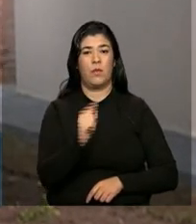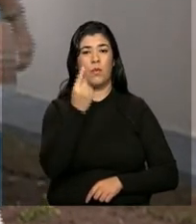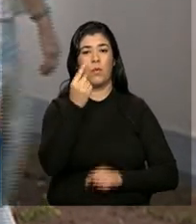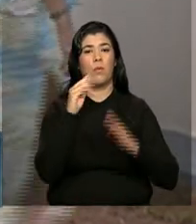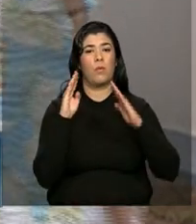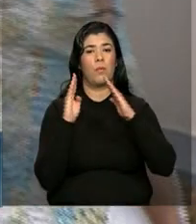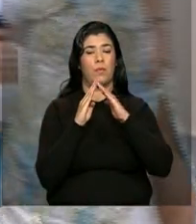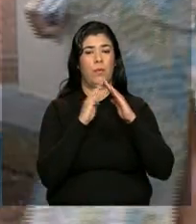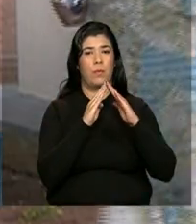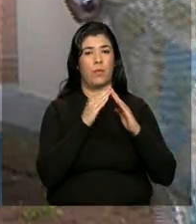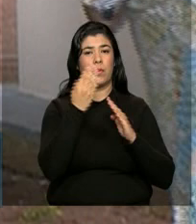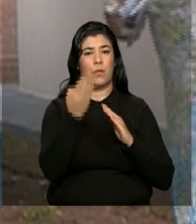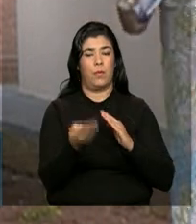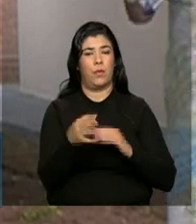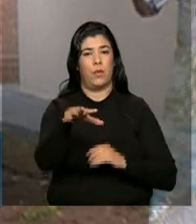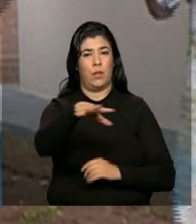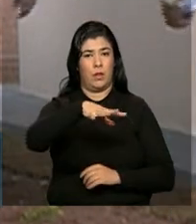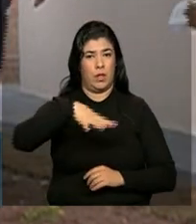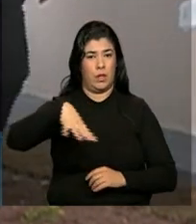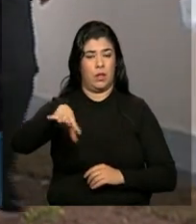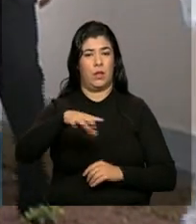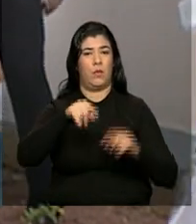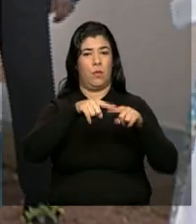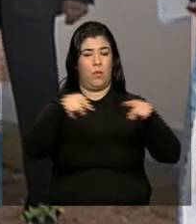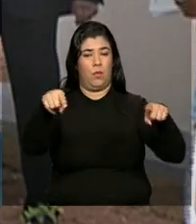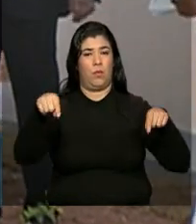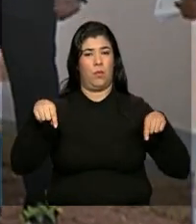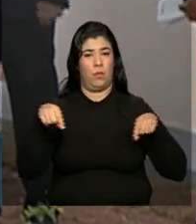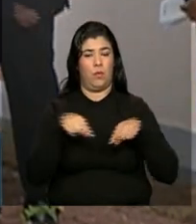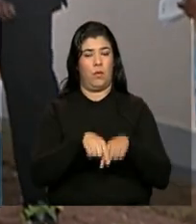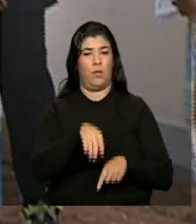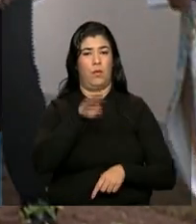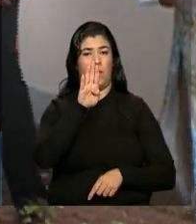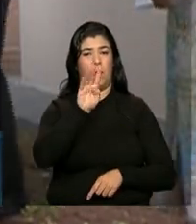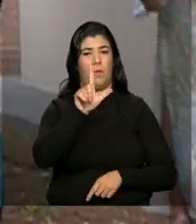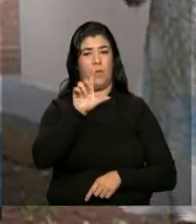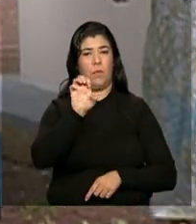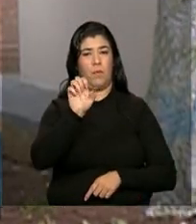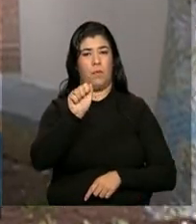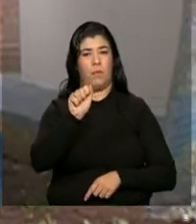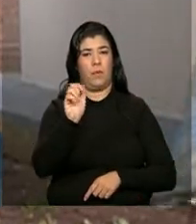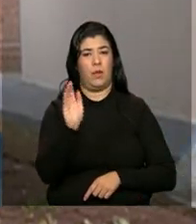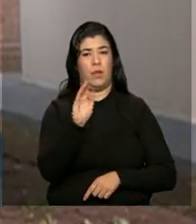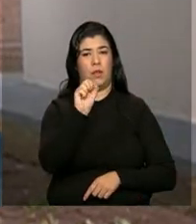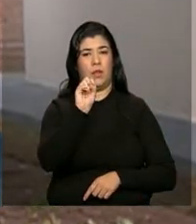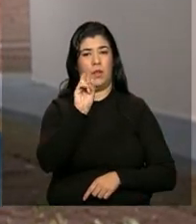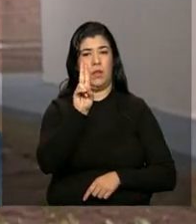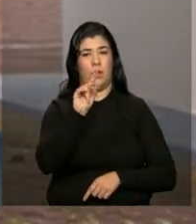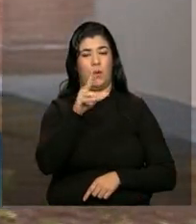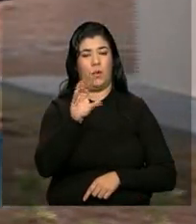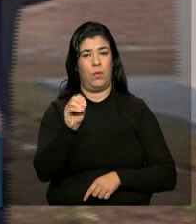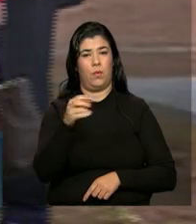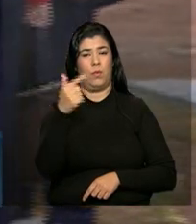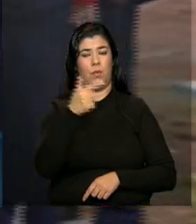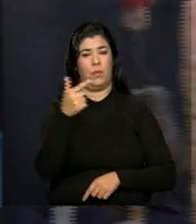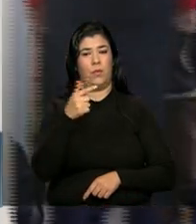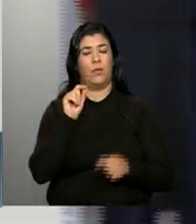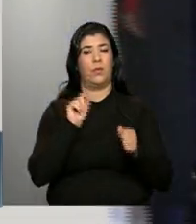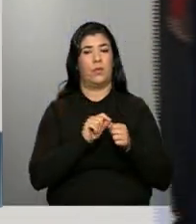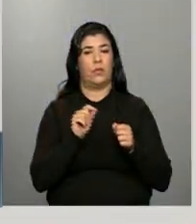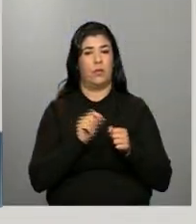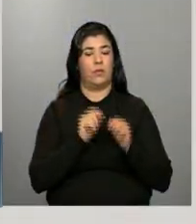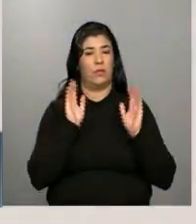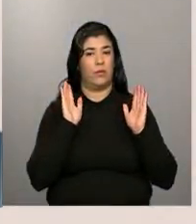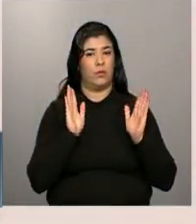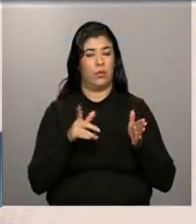do Residencial Bela Suíça 2, onde será realizada daqui a